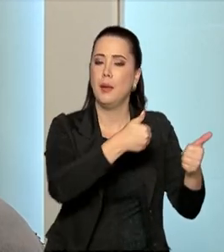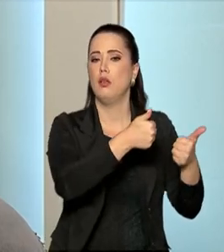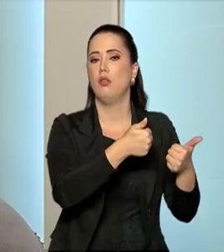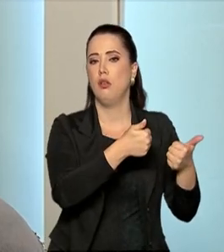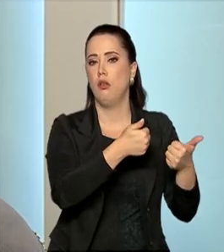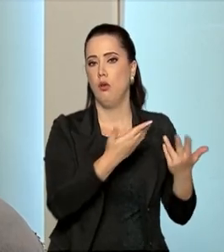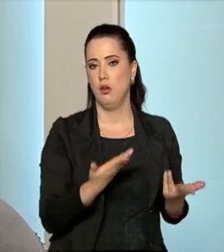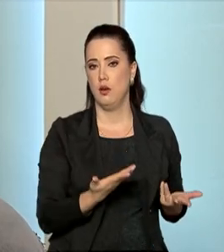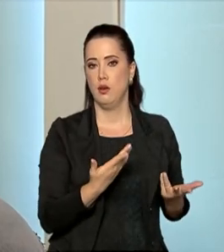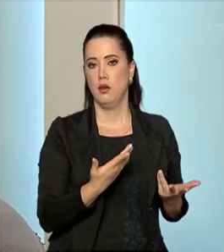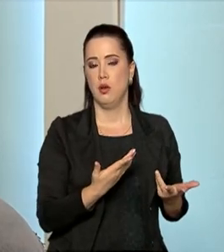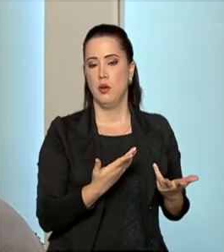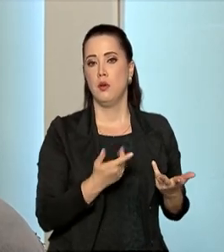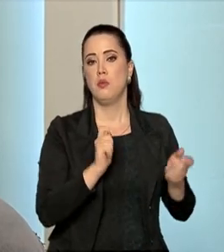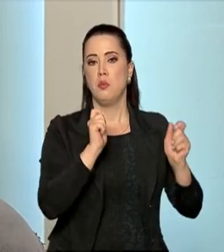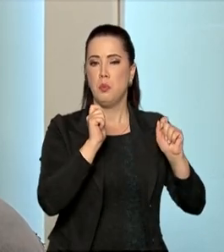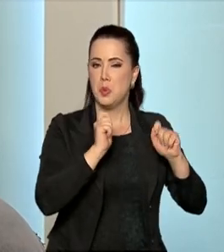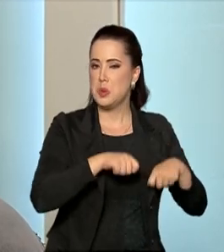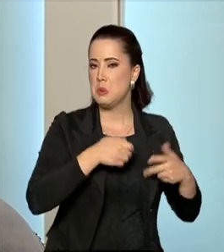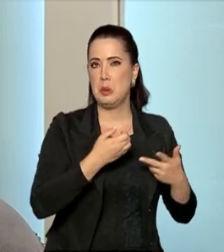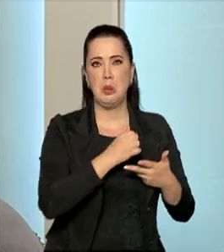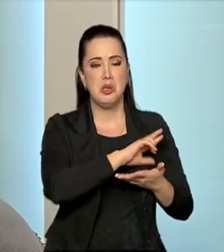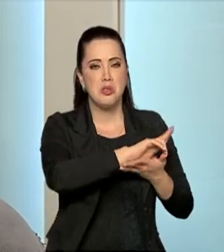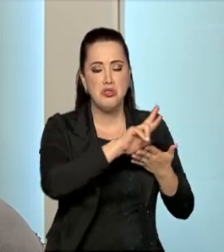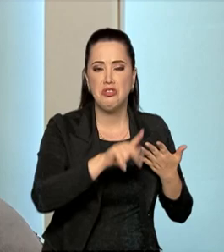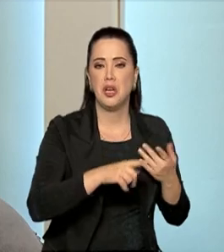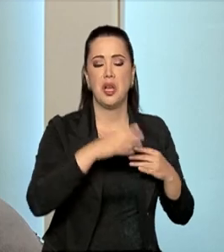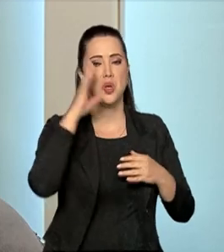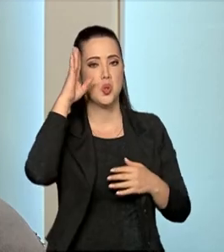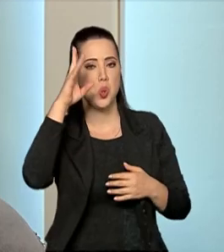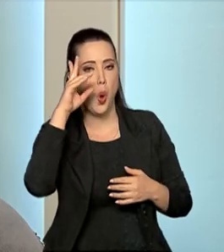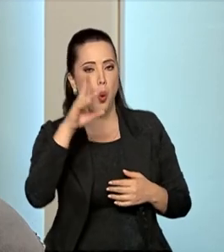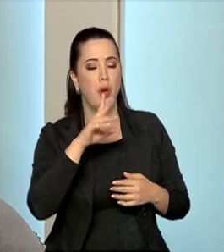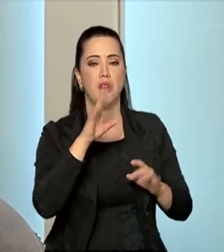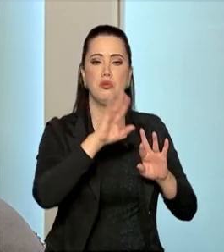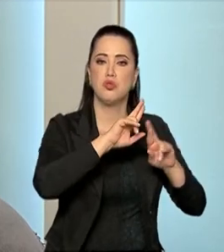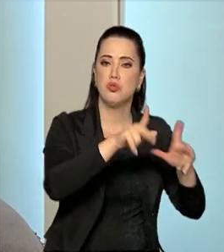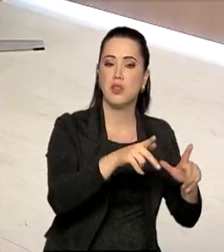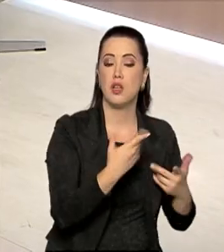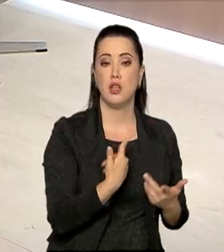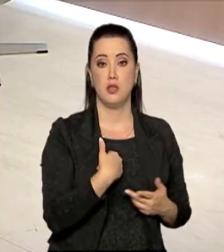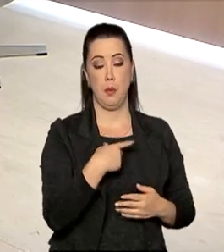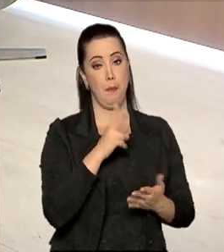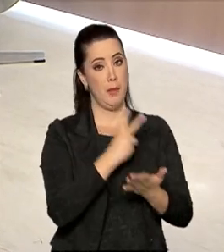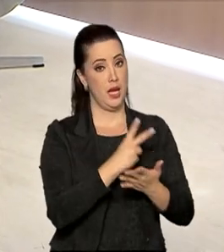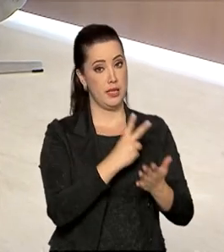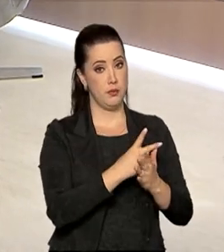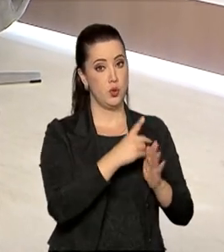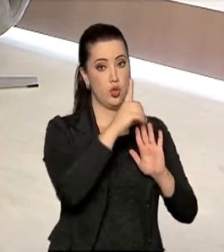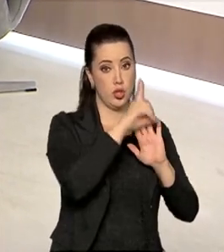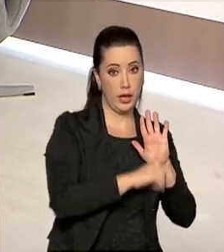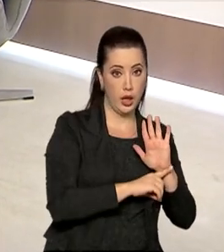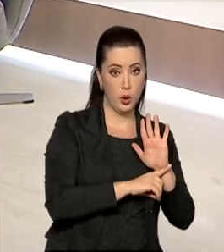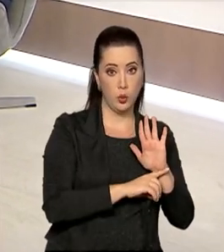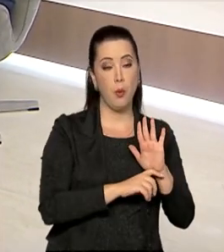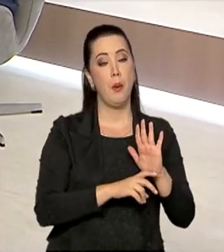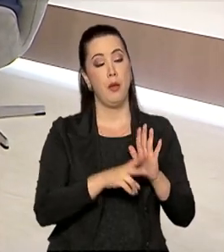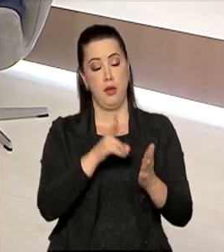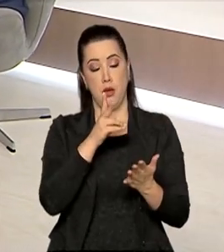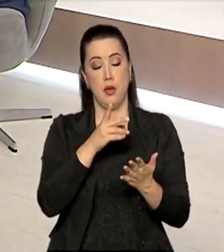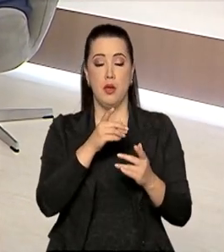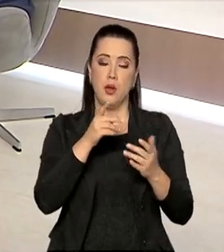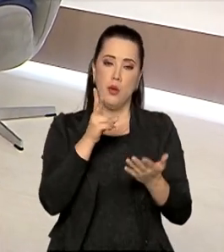que tenha maiores sonhos, que tenha os mesmos direitos e deveres como todo e qualquer cidadão